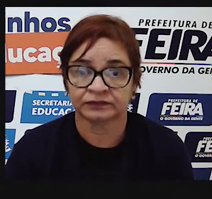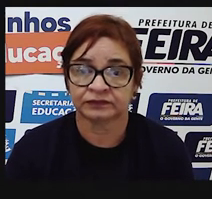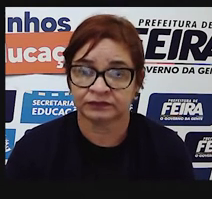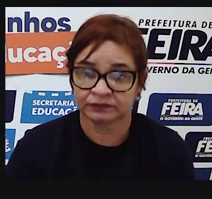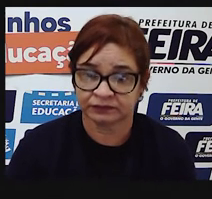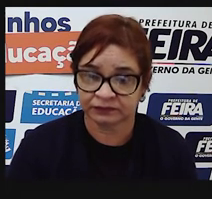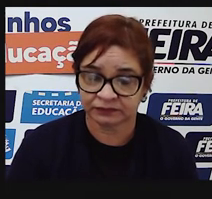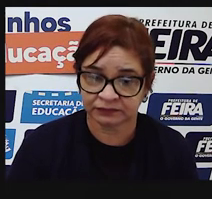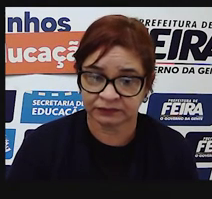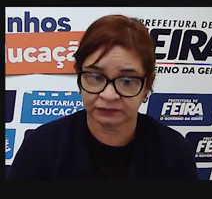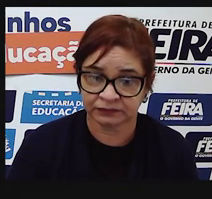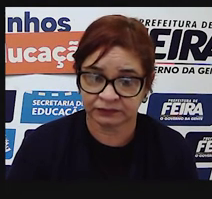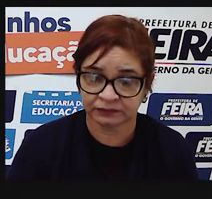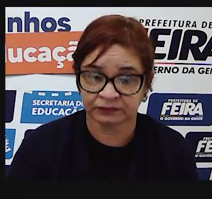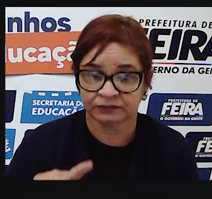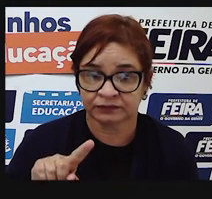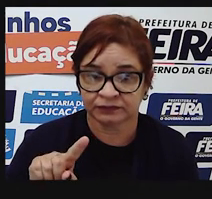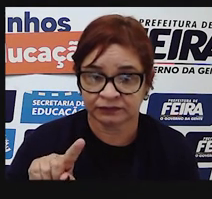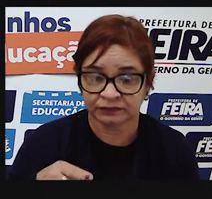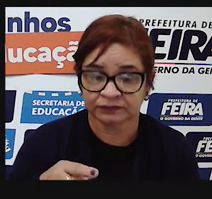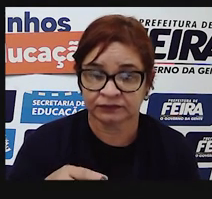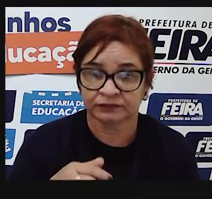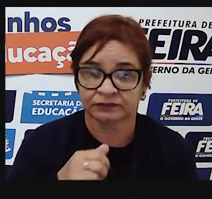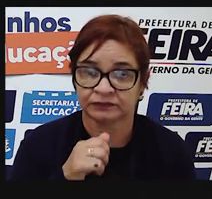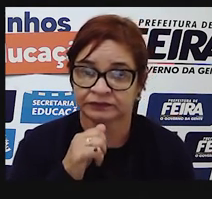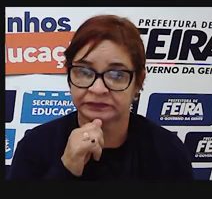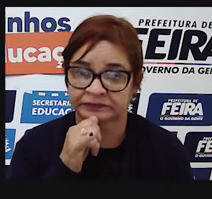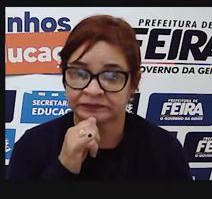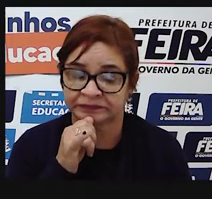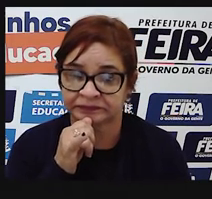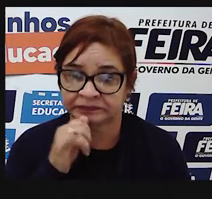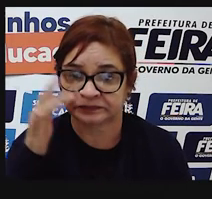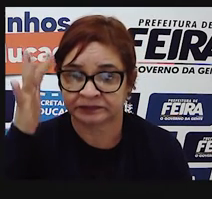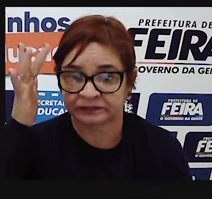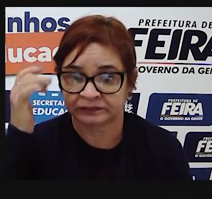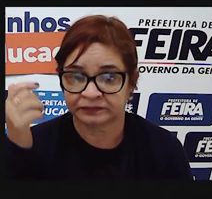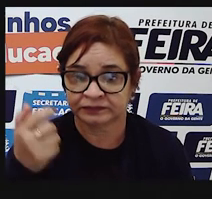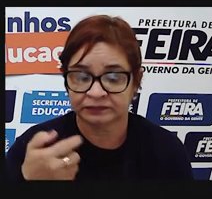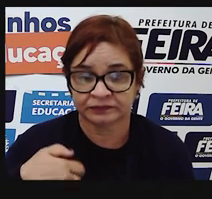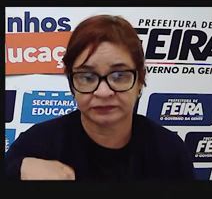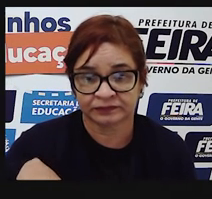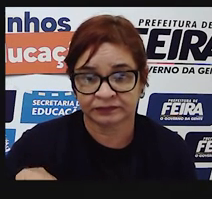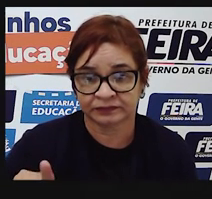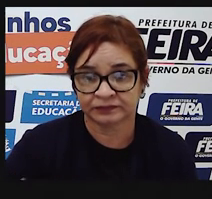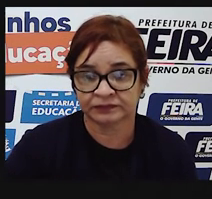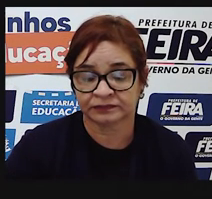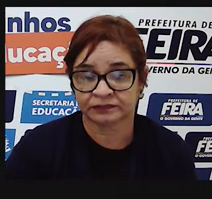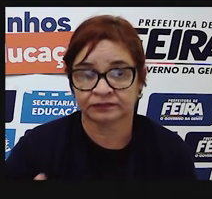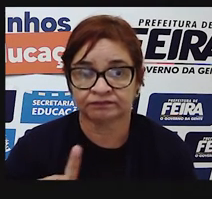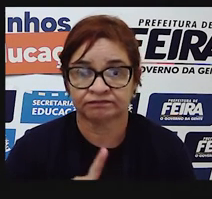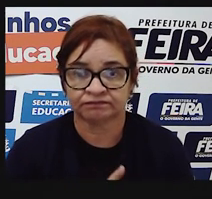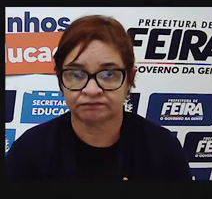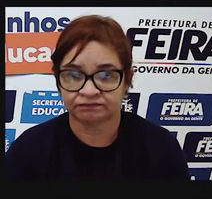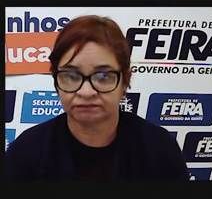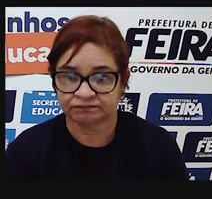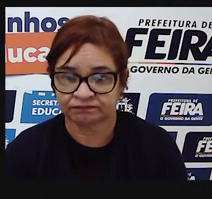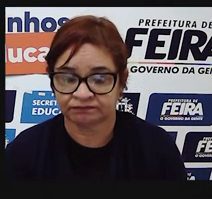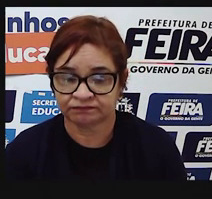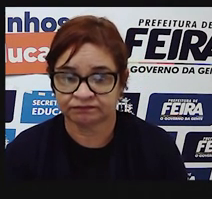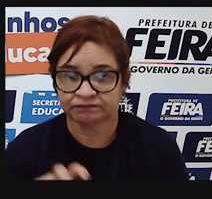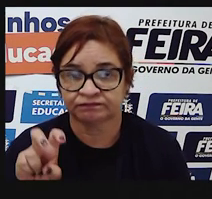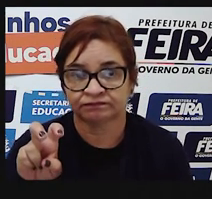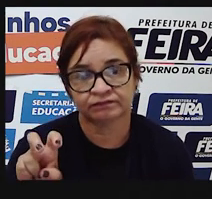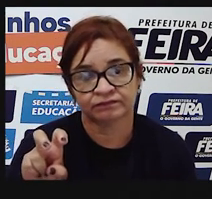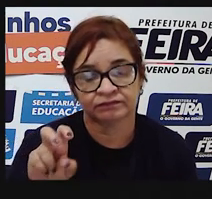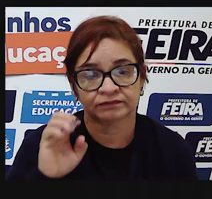entre vírgulas. Olha o exemplo. Amanhã sairemos cedo, ou seja, às cinco da matinha.